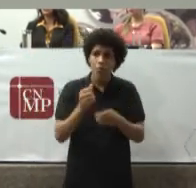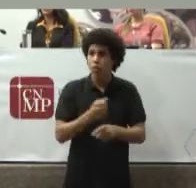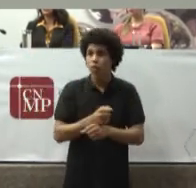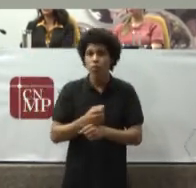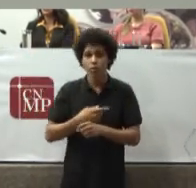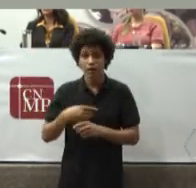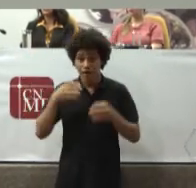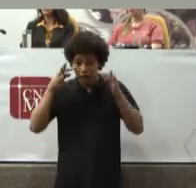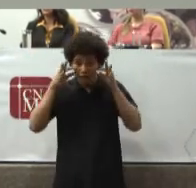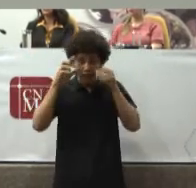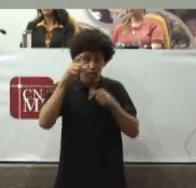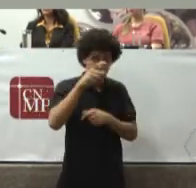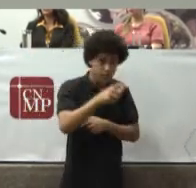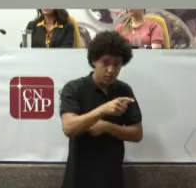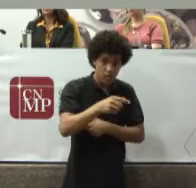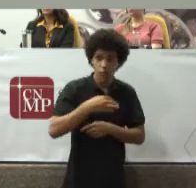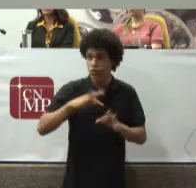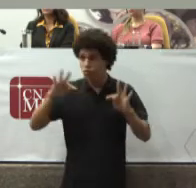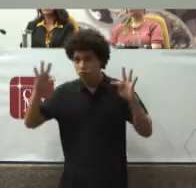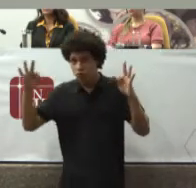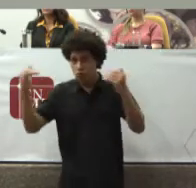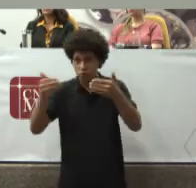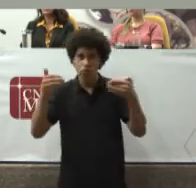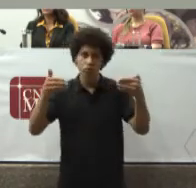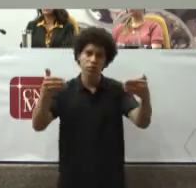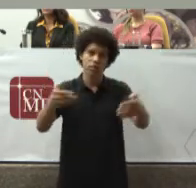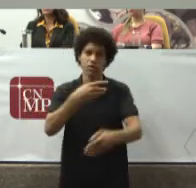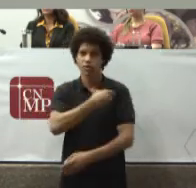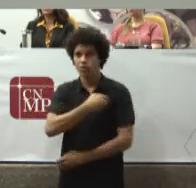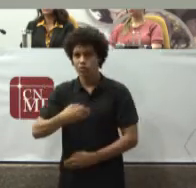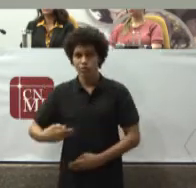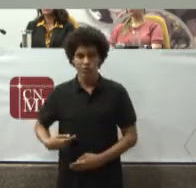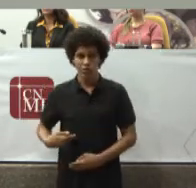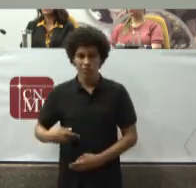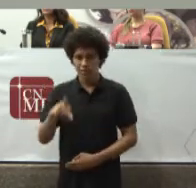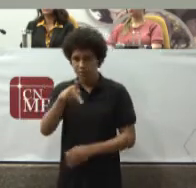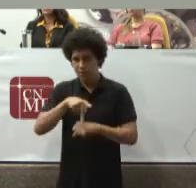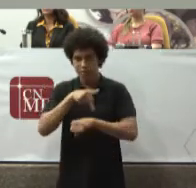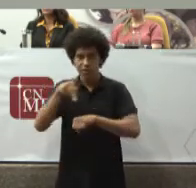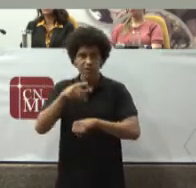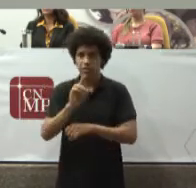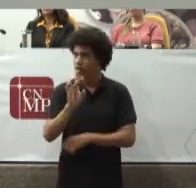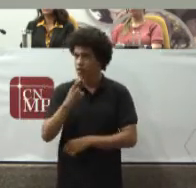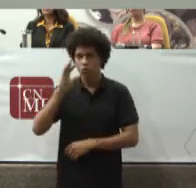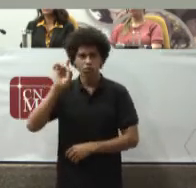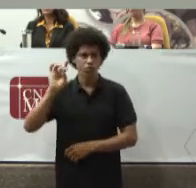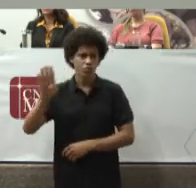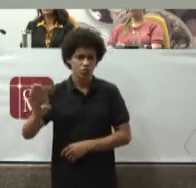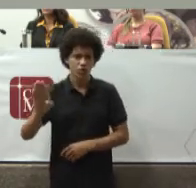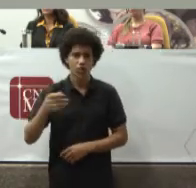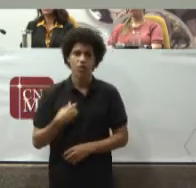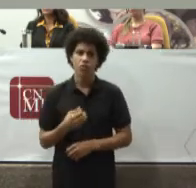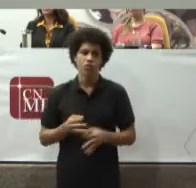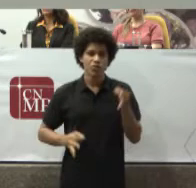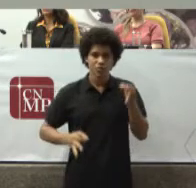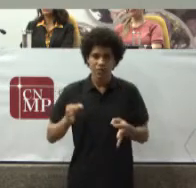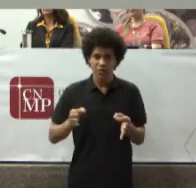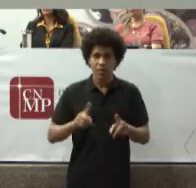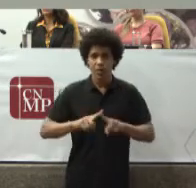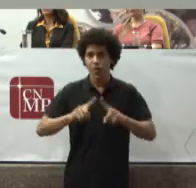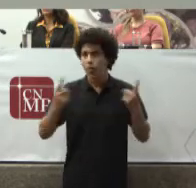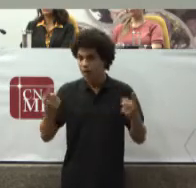Do Ministério Público Em todo o país E não digo só Na atuação Judicial Mas notadamente Na atuação